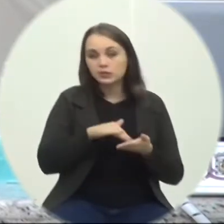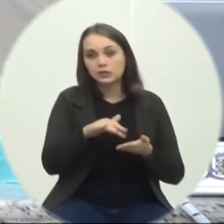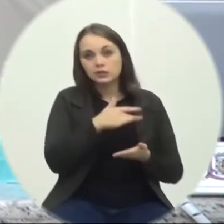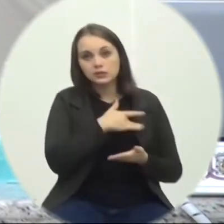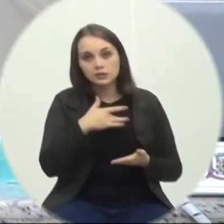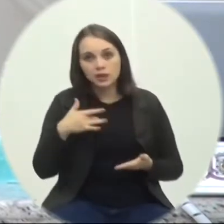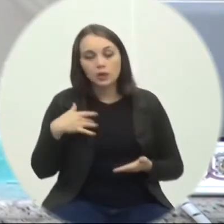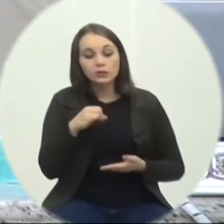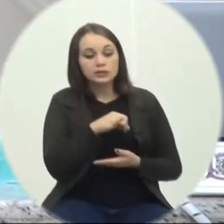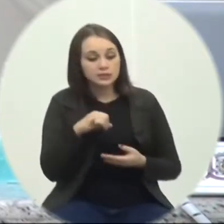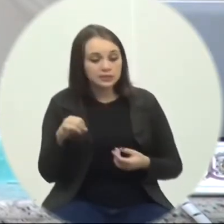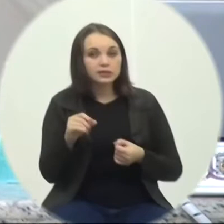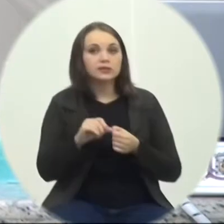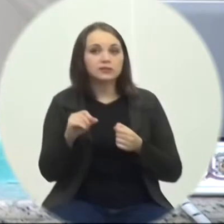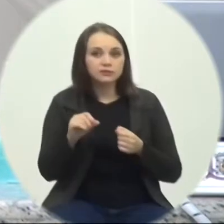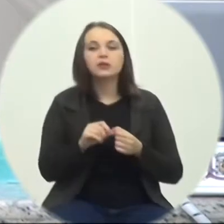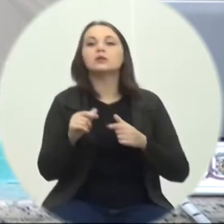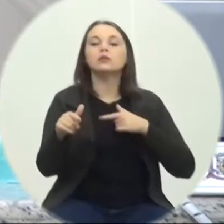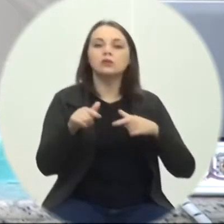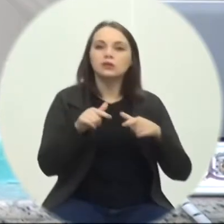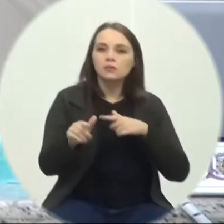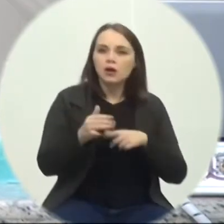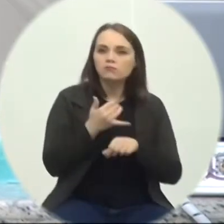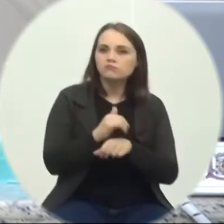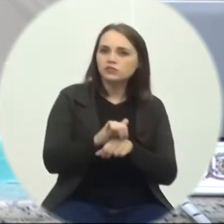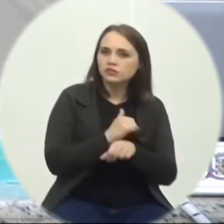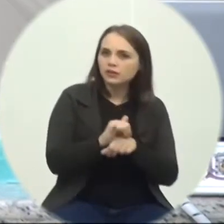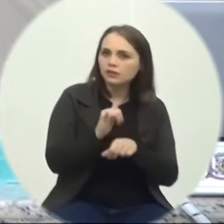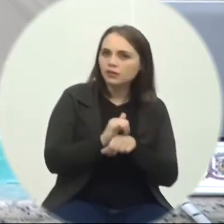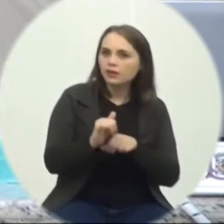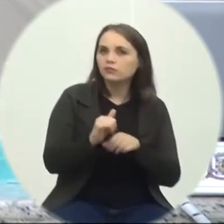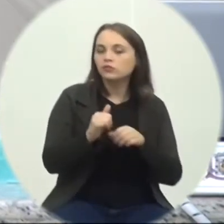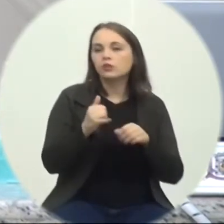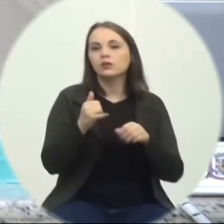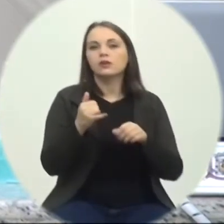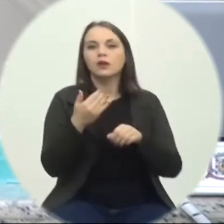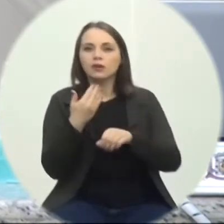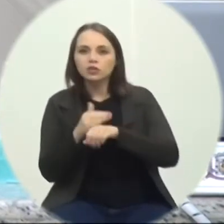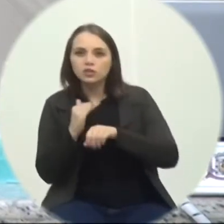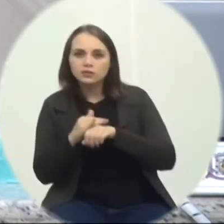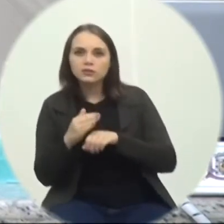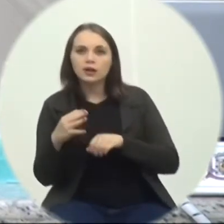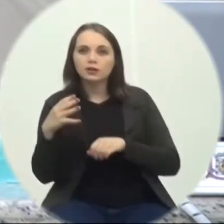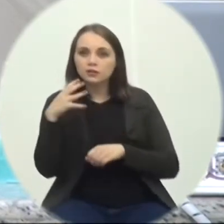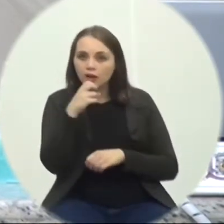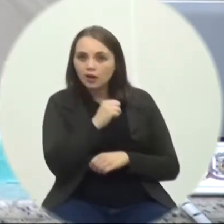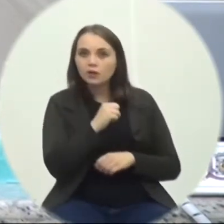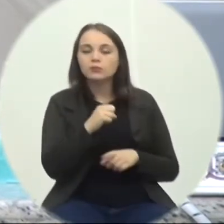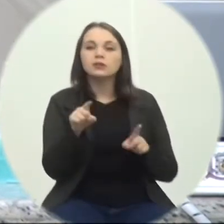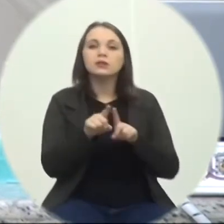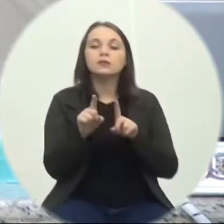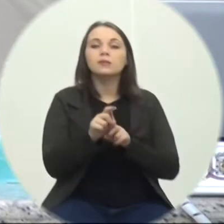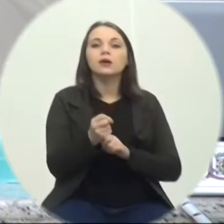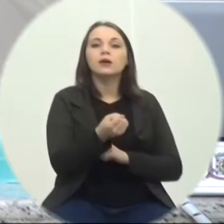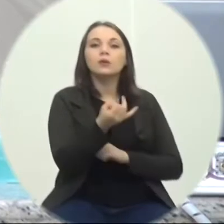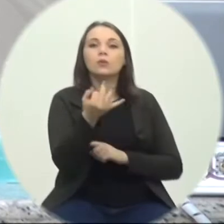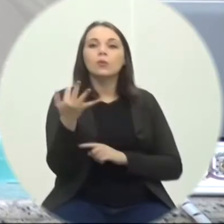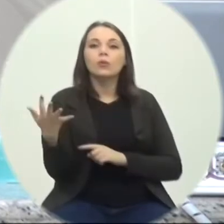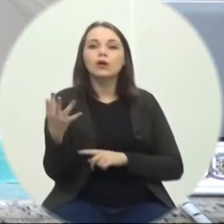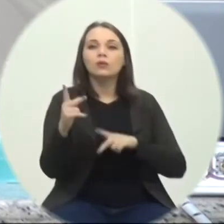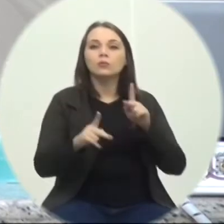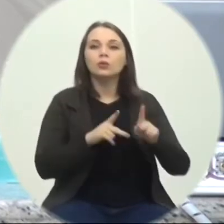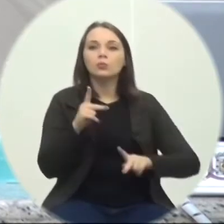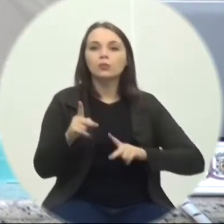estão sendo Realizadas ações E estratégias De testagem Massiva Quatro Dados sobre A quantitativa Da população